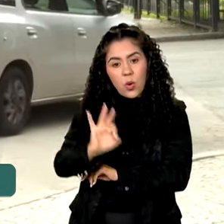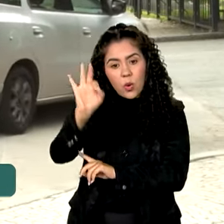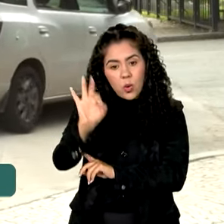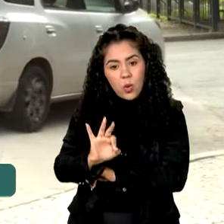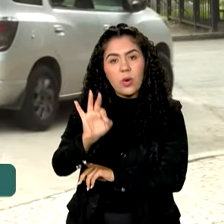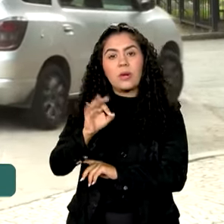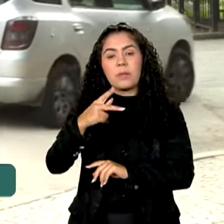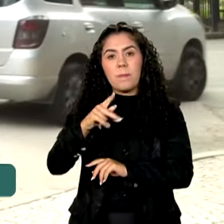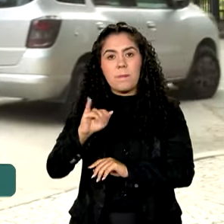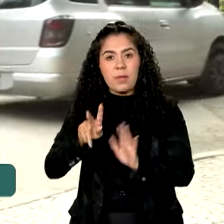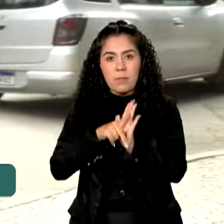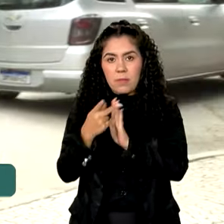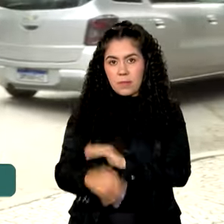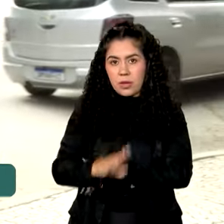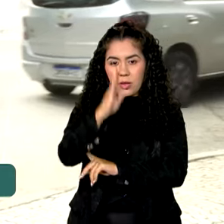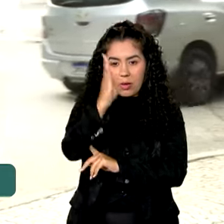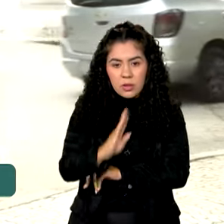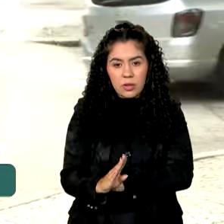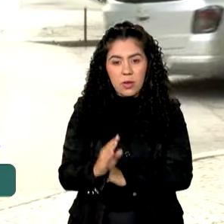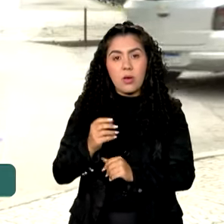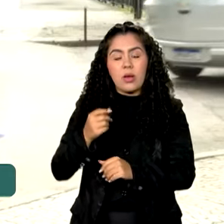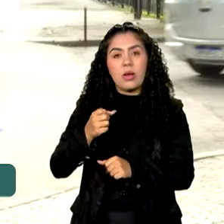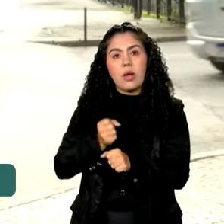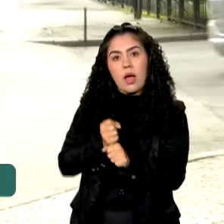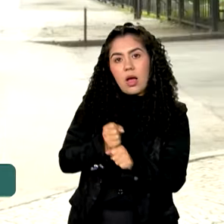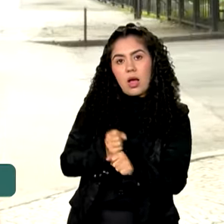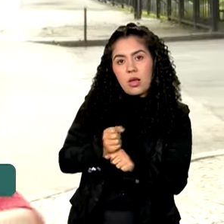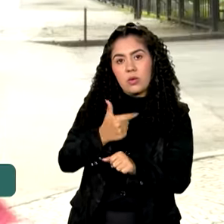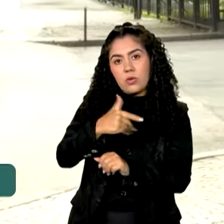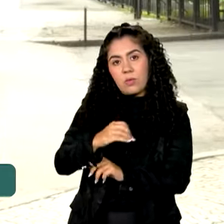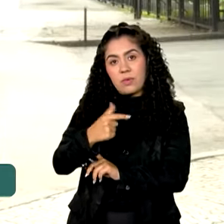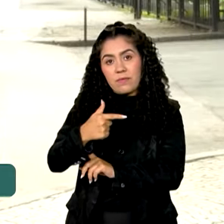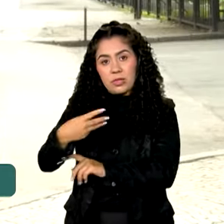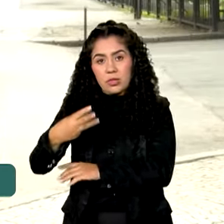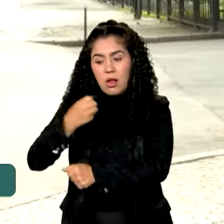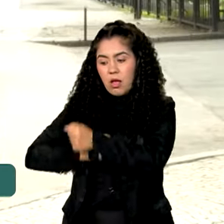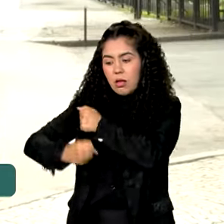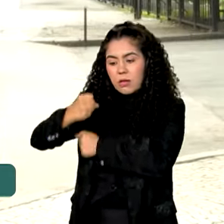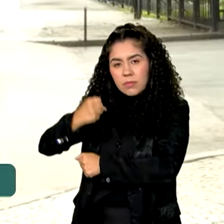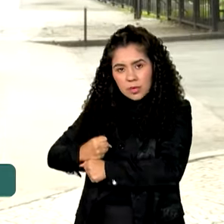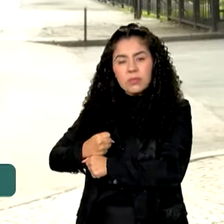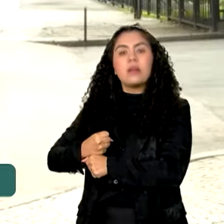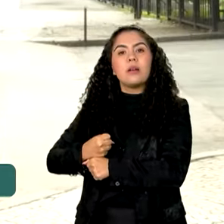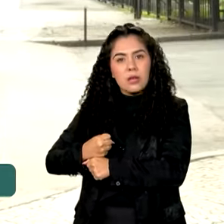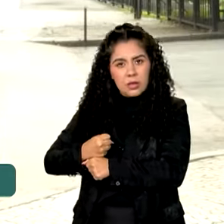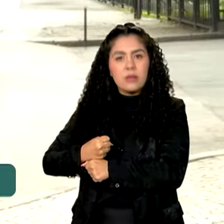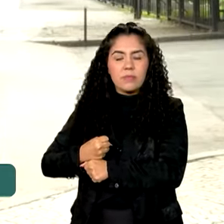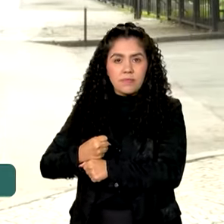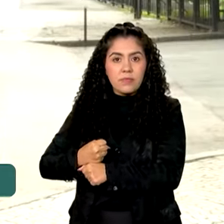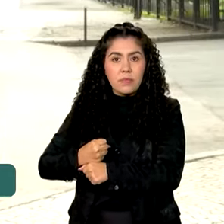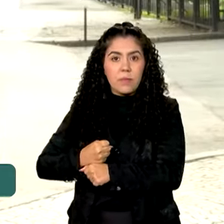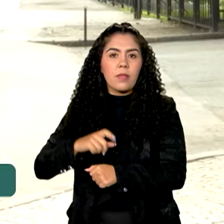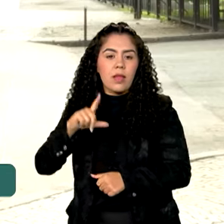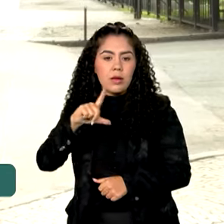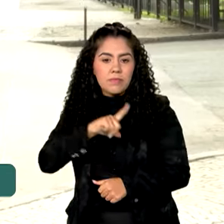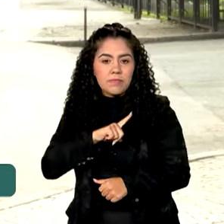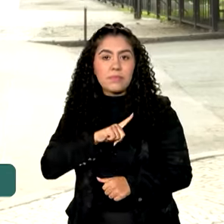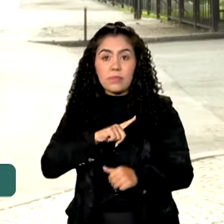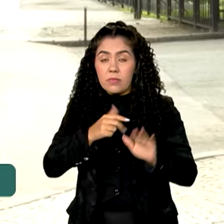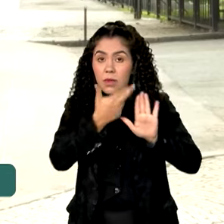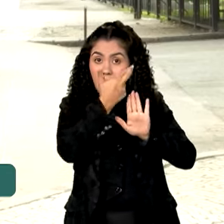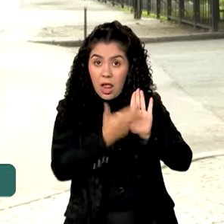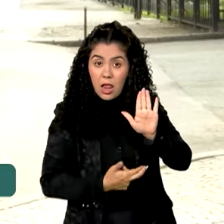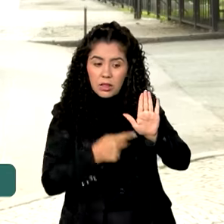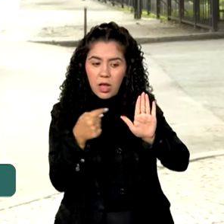do PIB brasileiro em 2023, acima aí das projeções do mercado. O